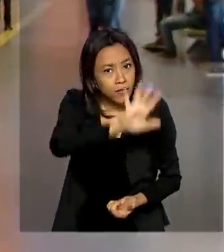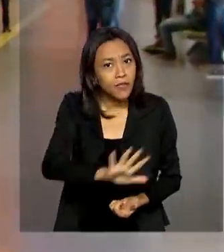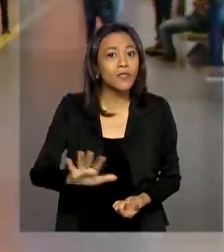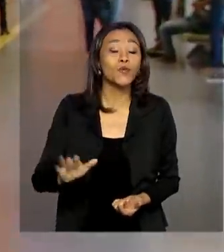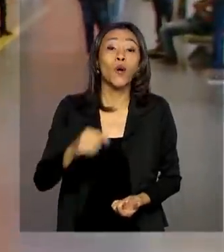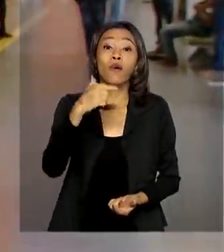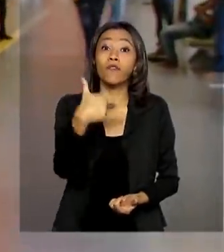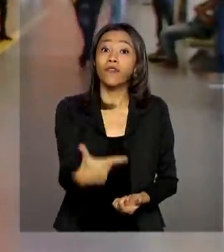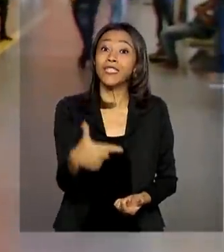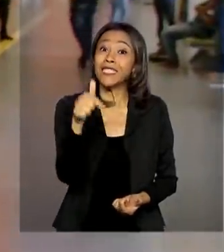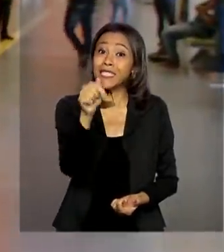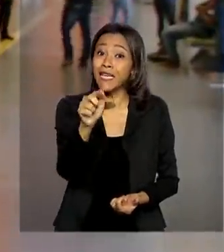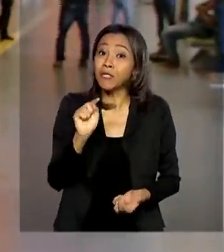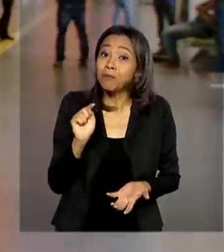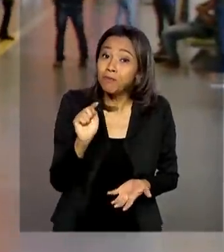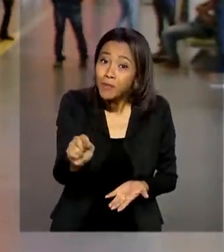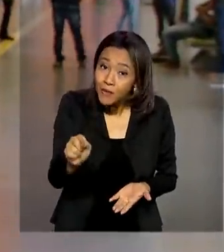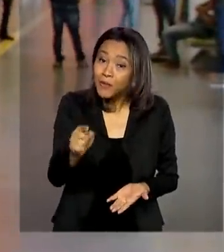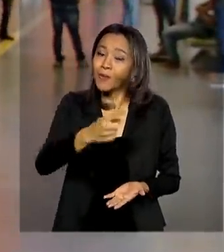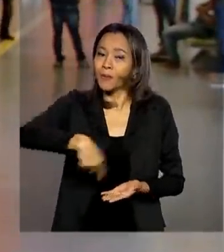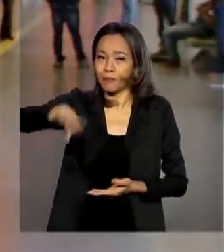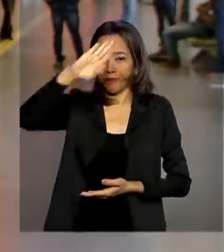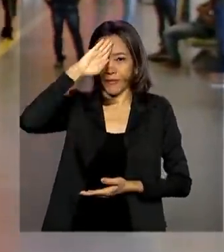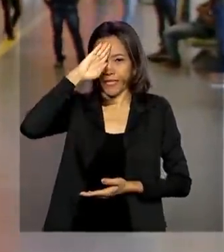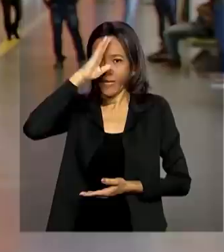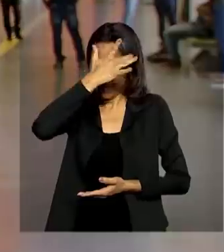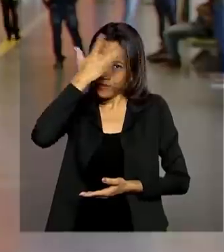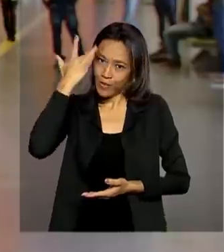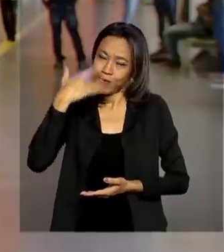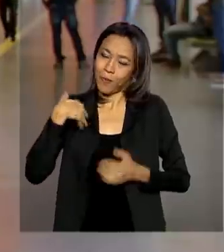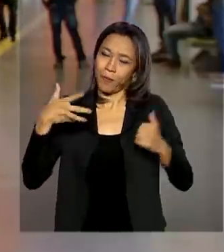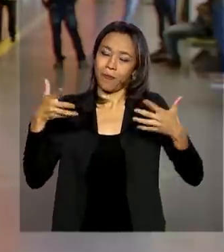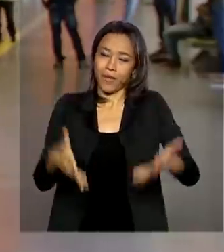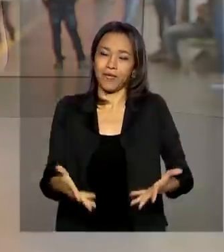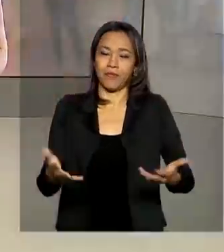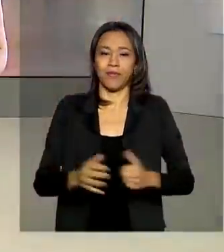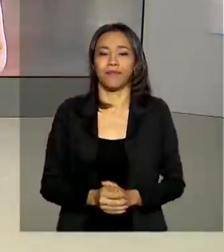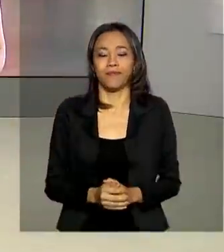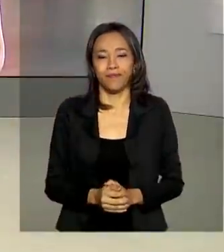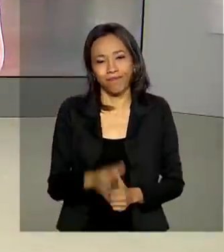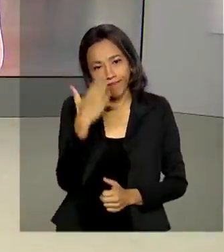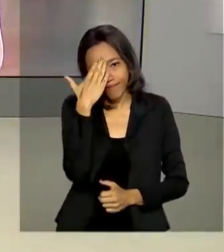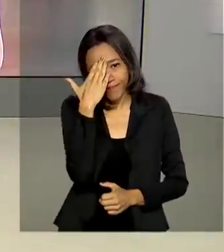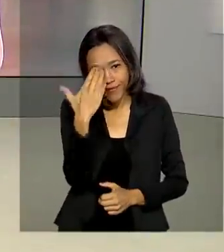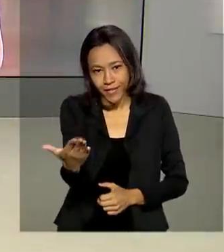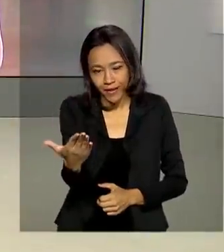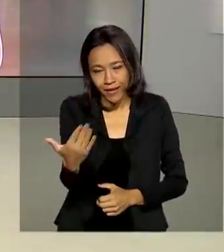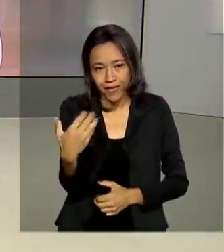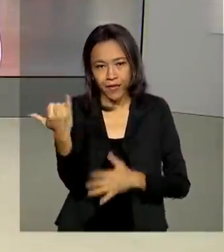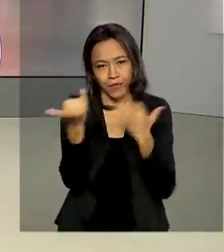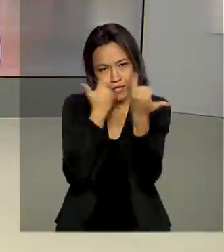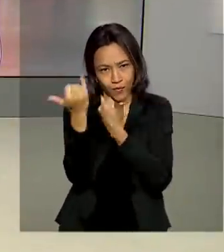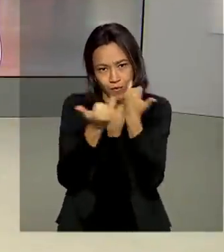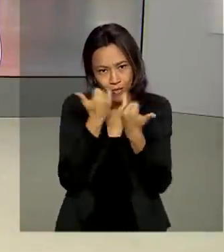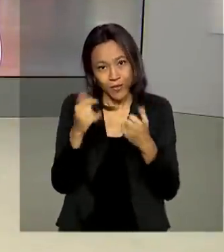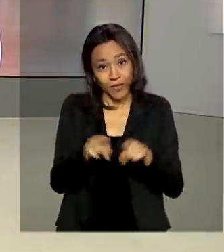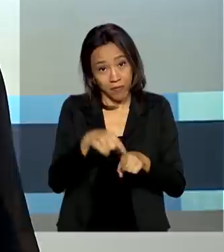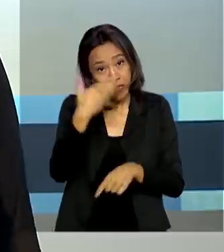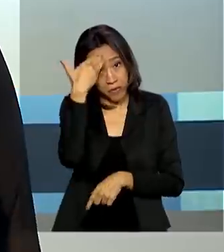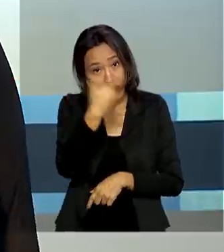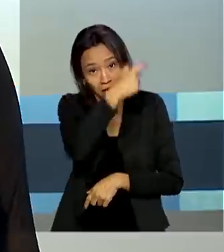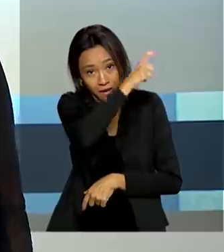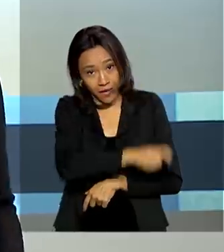27 mil militares estão envolvidos. Eu volto com você. Obrigada, Luciana, pelas suas informações. Obrigada também ao nosso